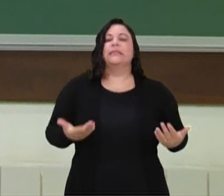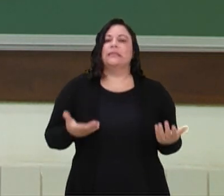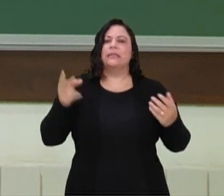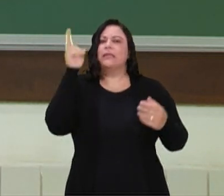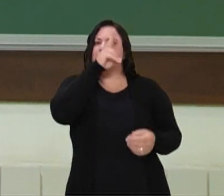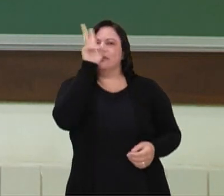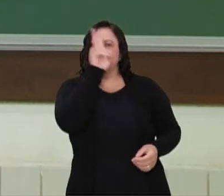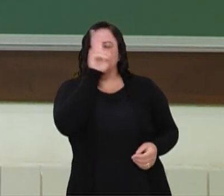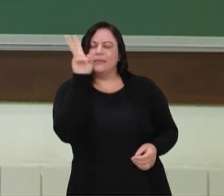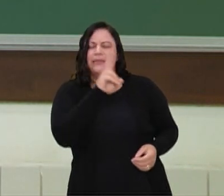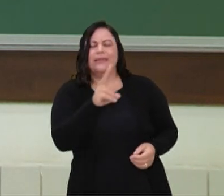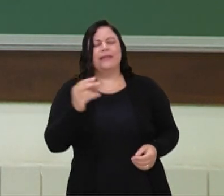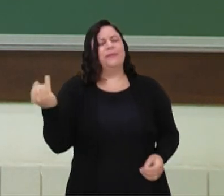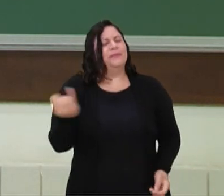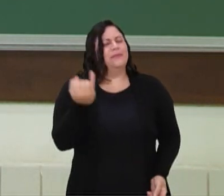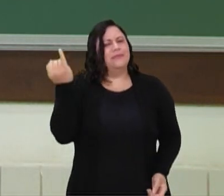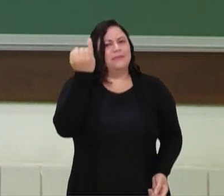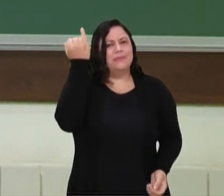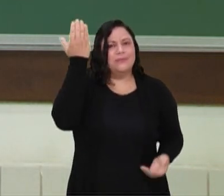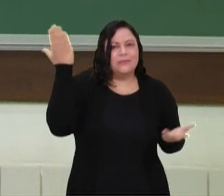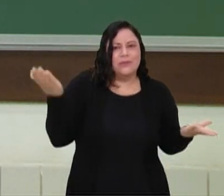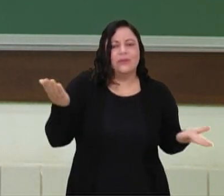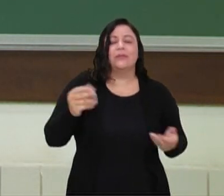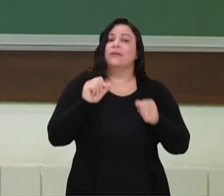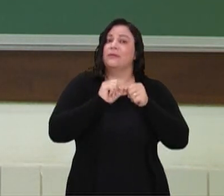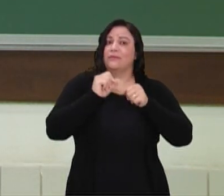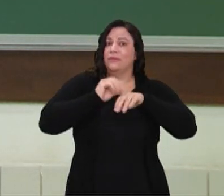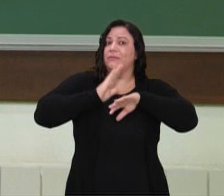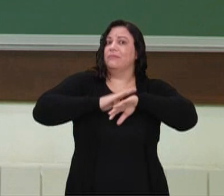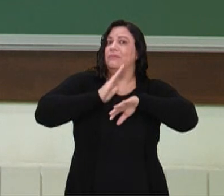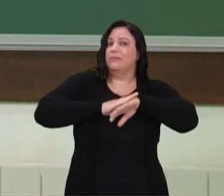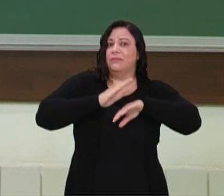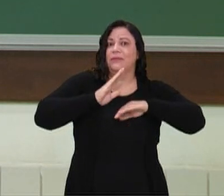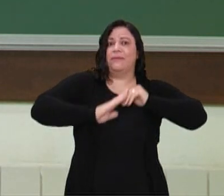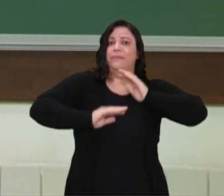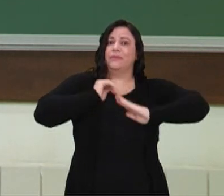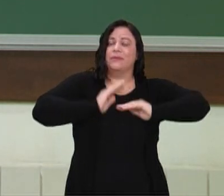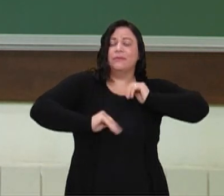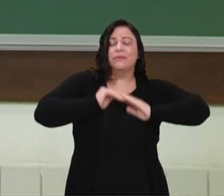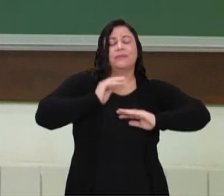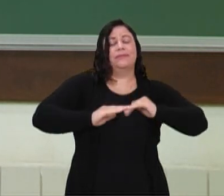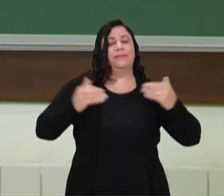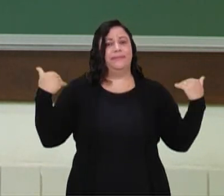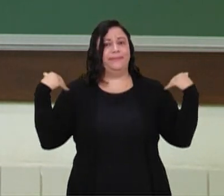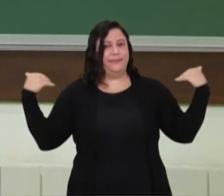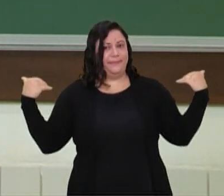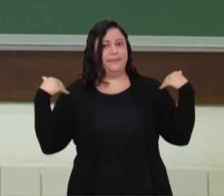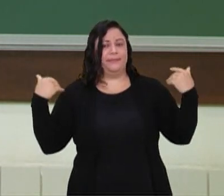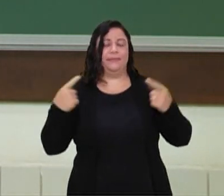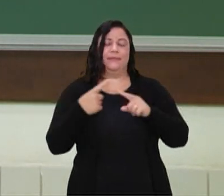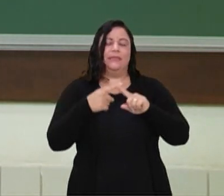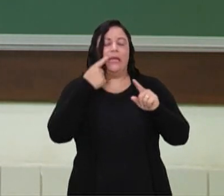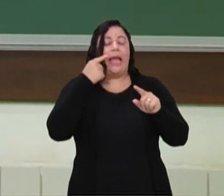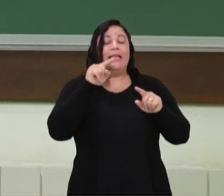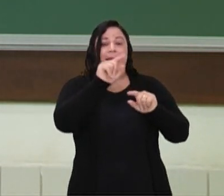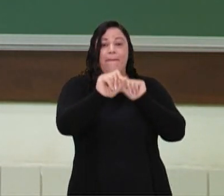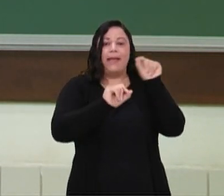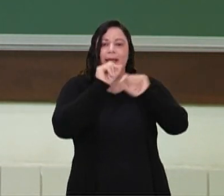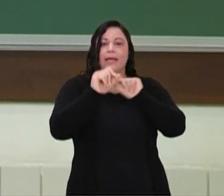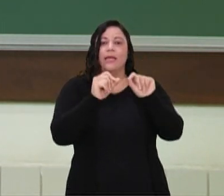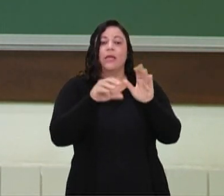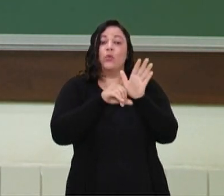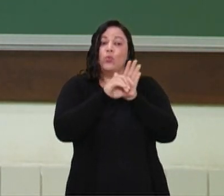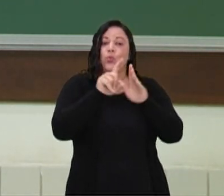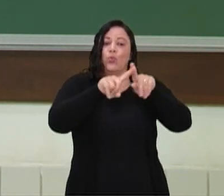Lembrem lá, é muito importante a realização da atividade, até porque ela registra sua presença na aula. Então, não